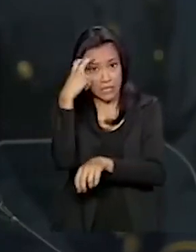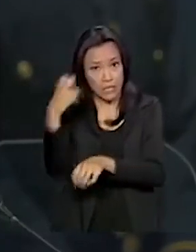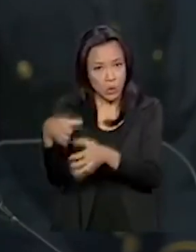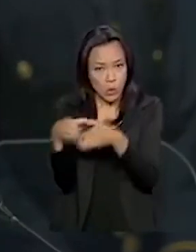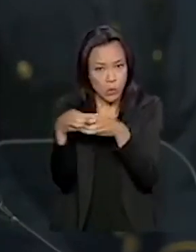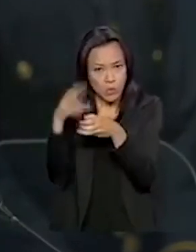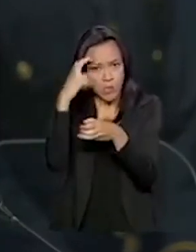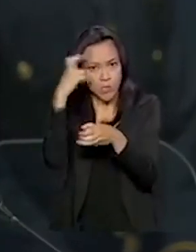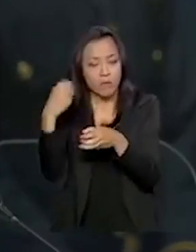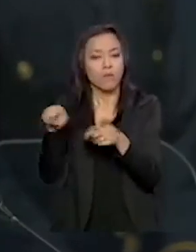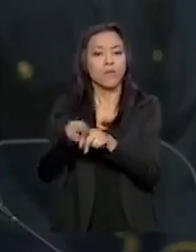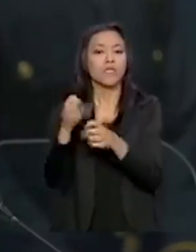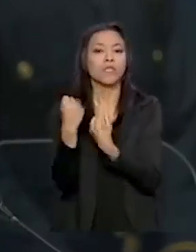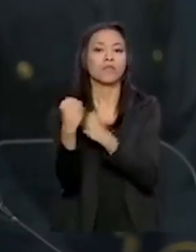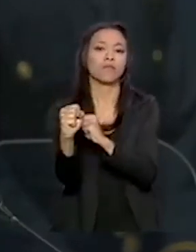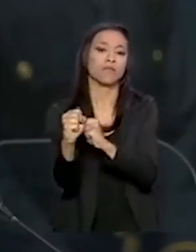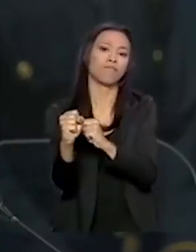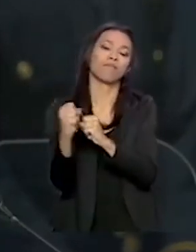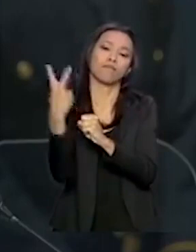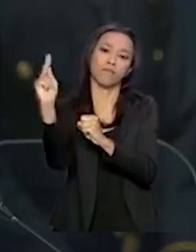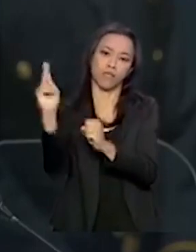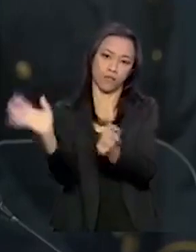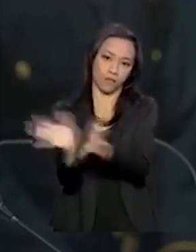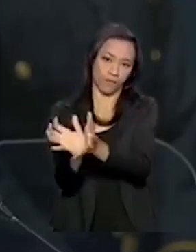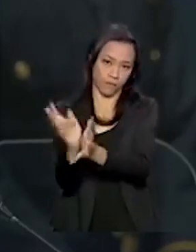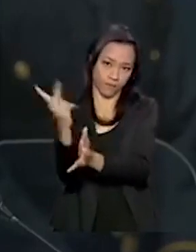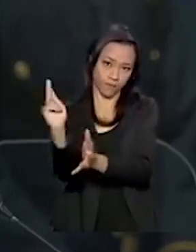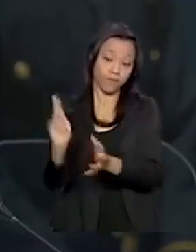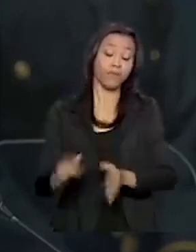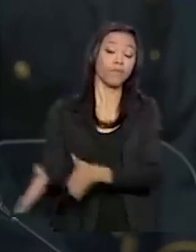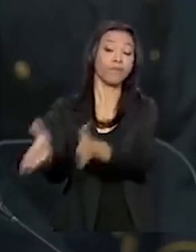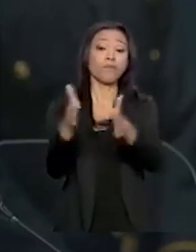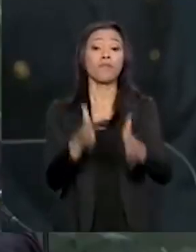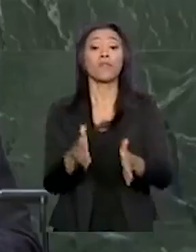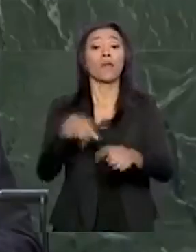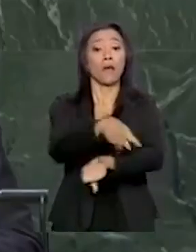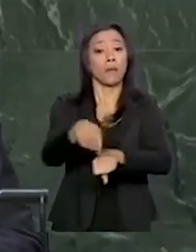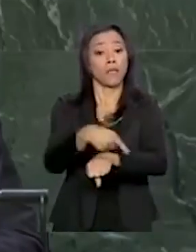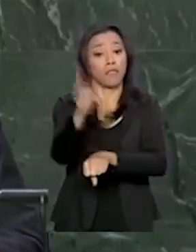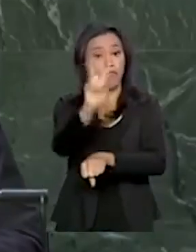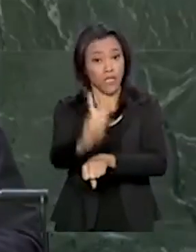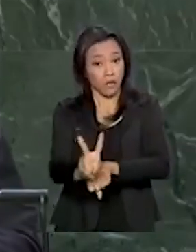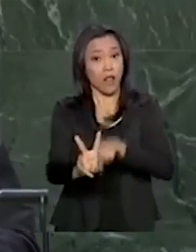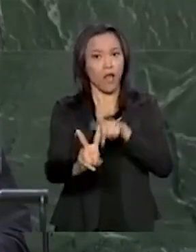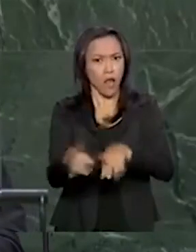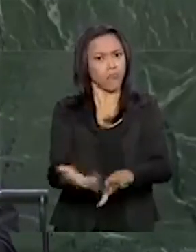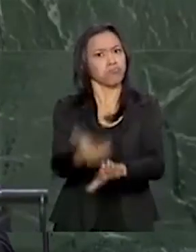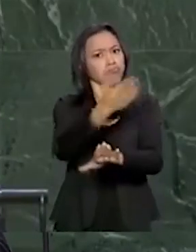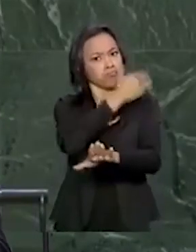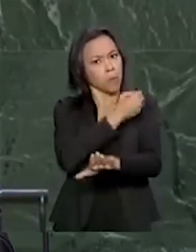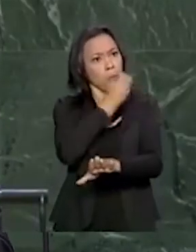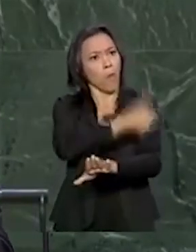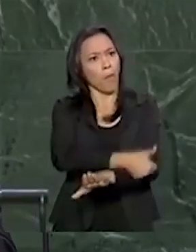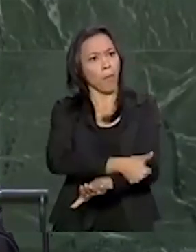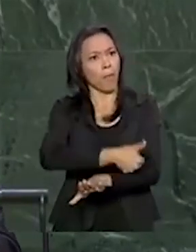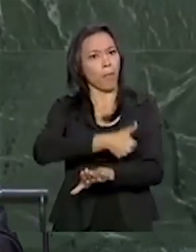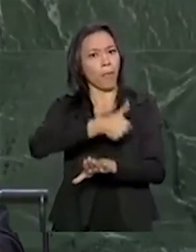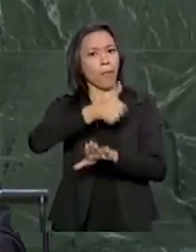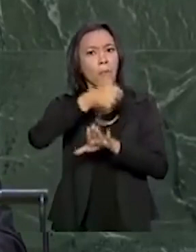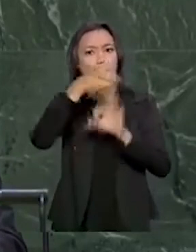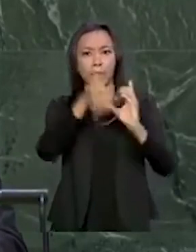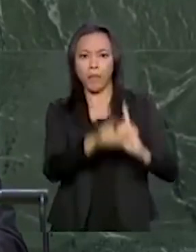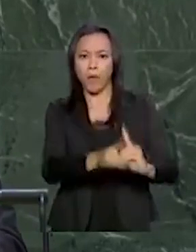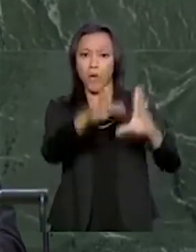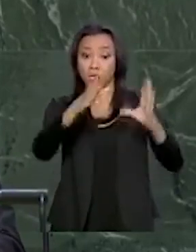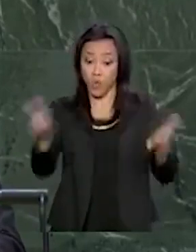defesa. A Venezuela, outrora, um país pujante e democrático, hoje